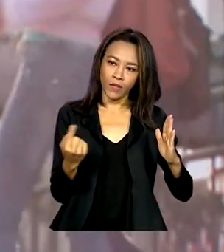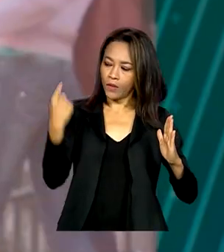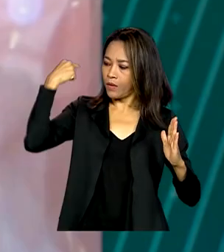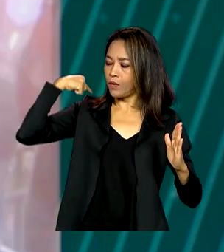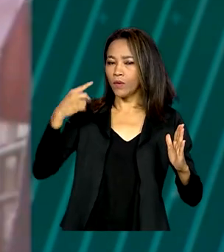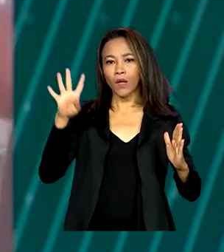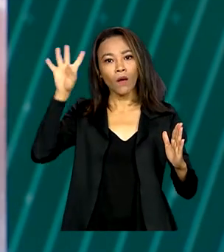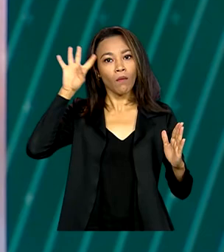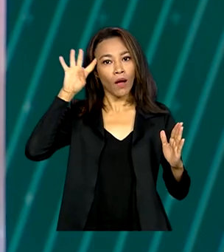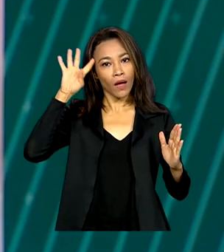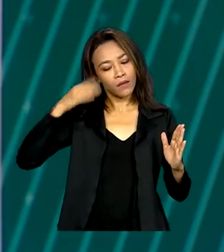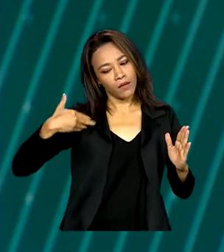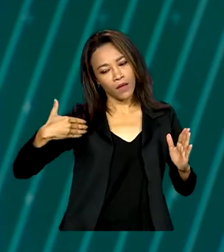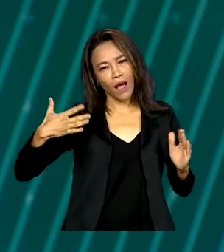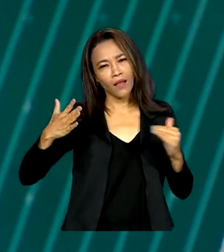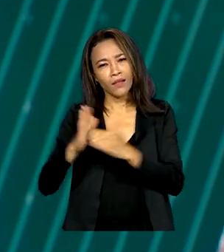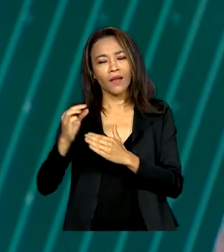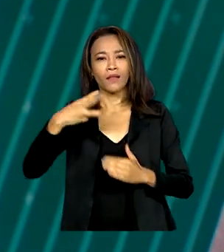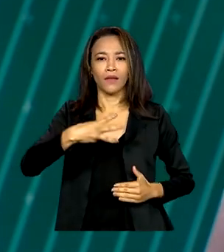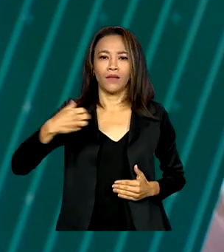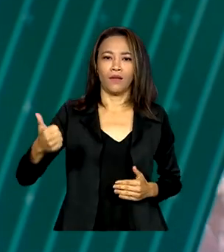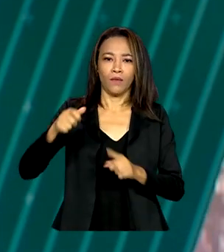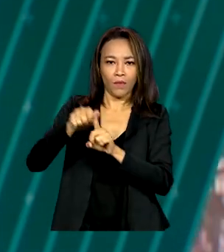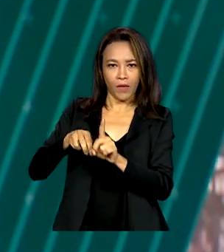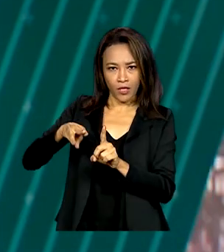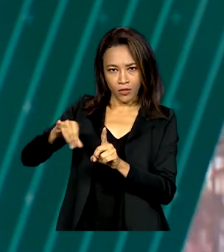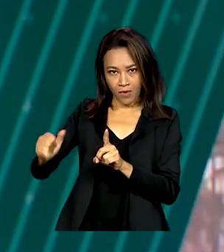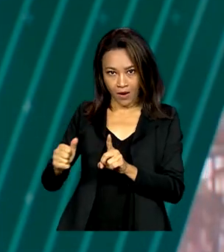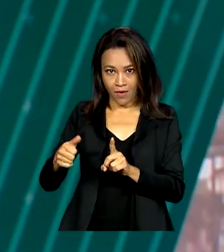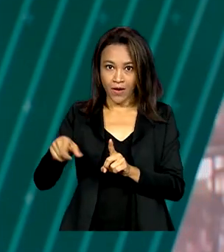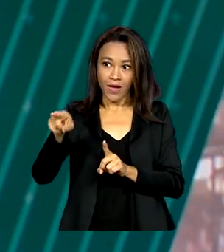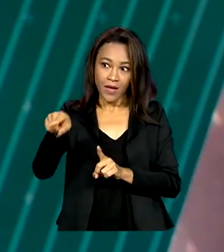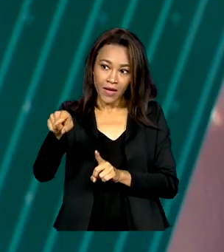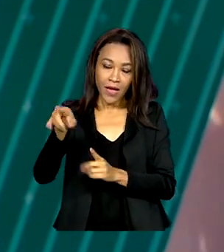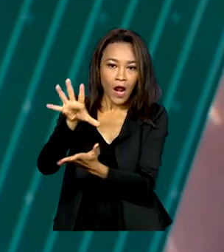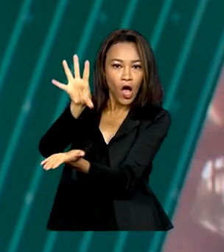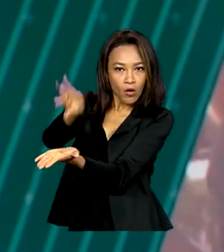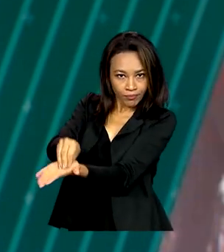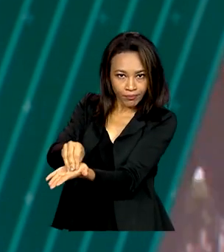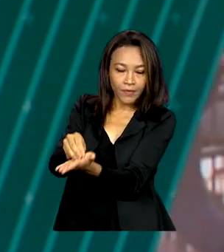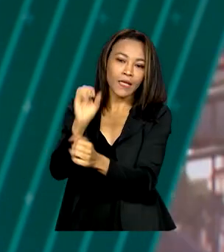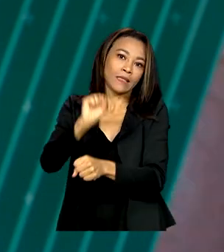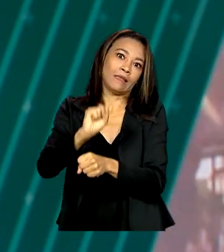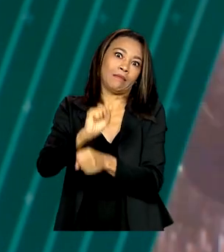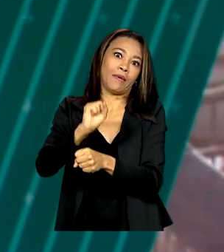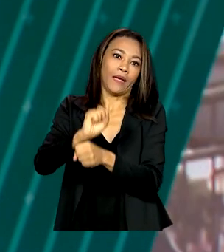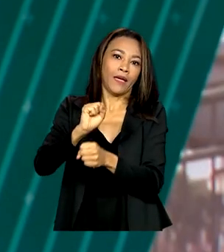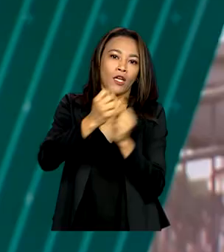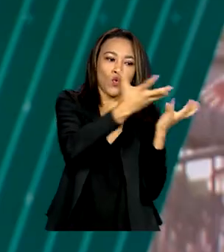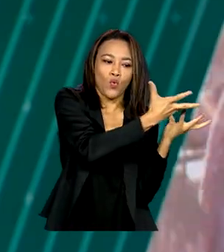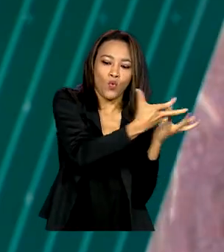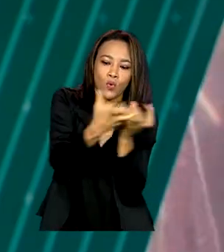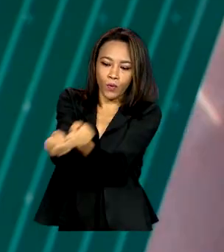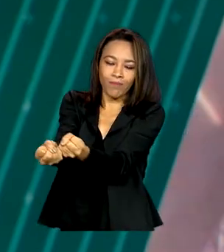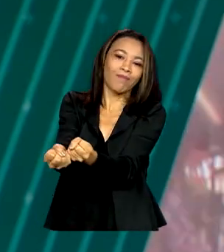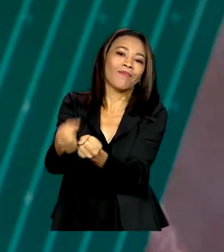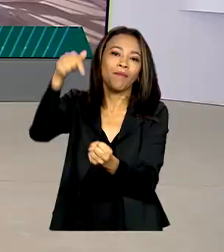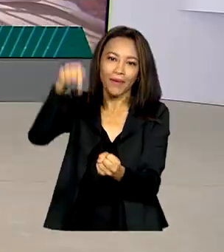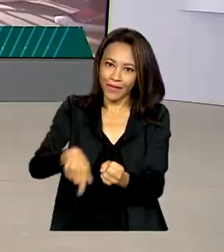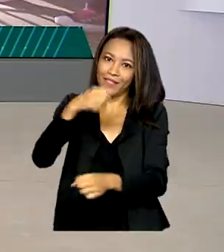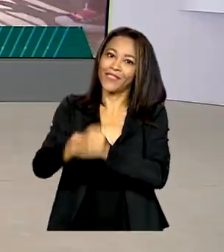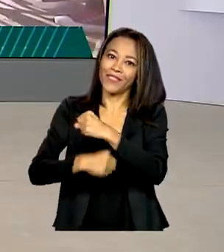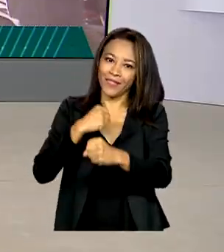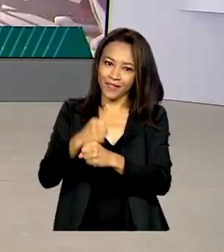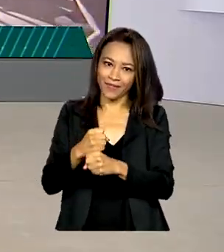quarta-feira e vai até 31 de maio. E a Receita espera que mais de 40 milhões de brasileiros enviem documento este ano.